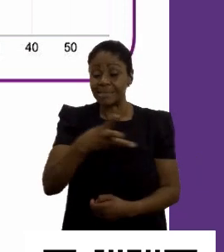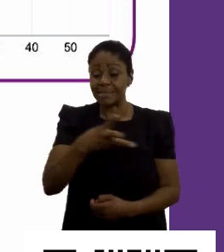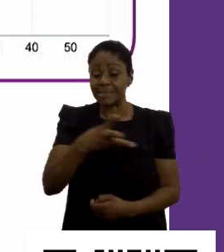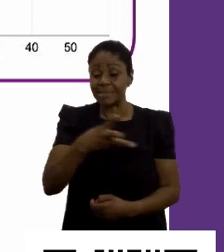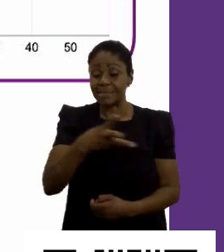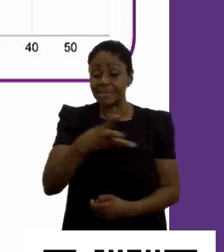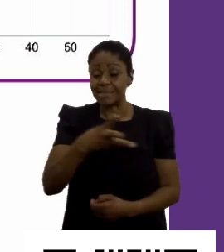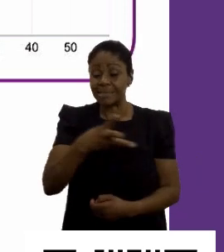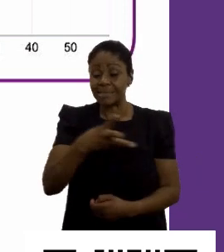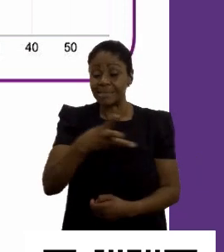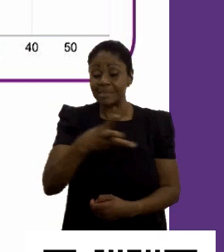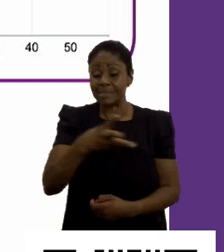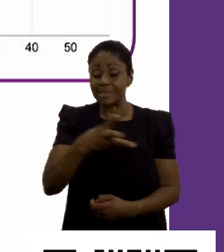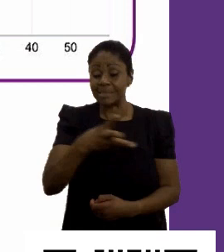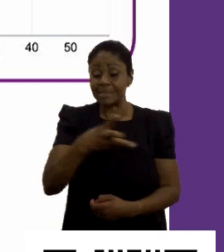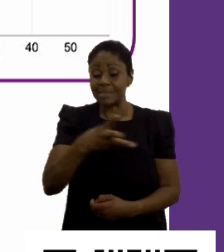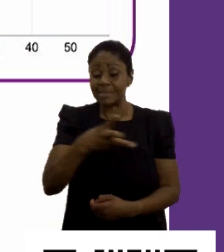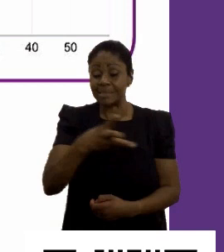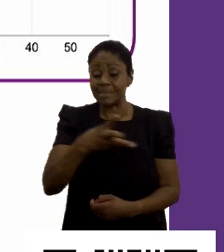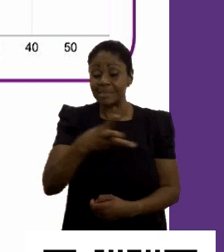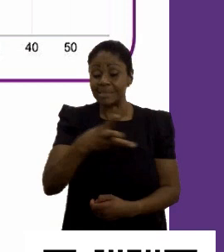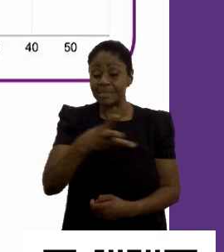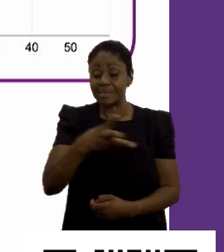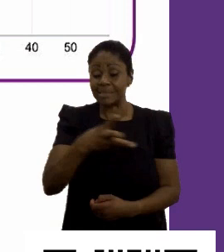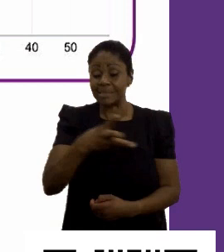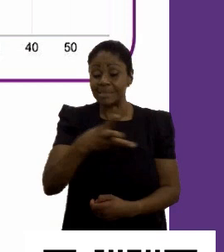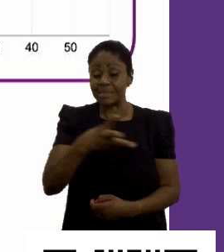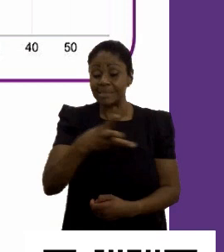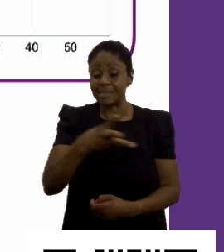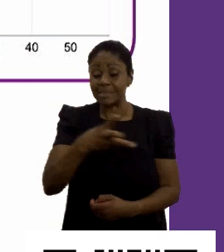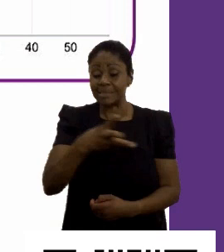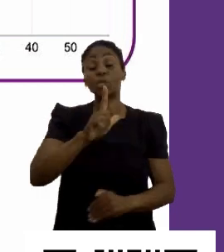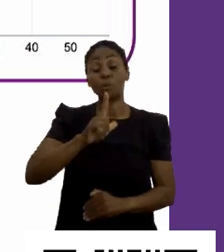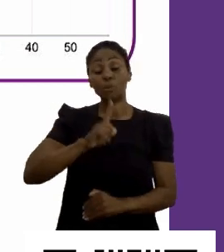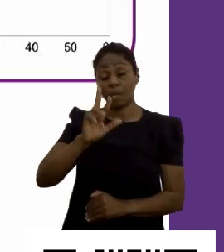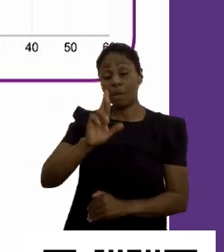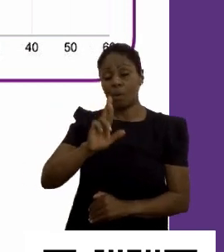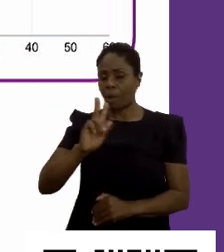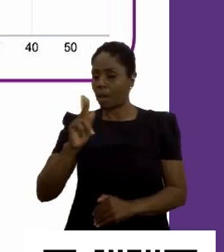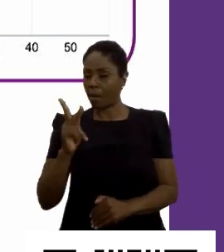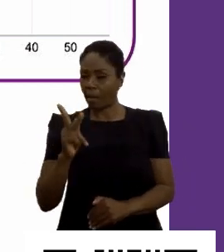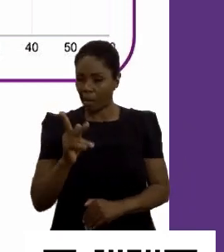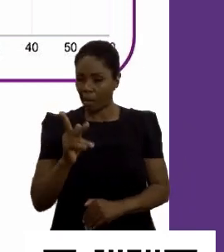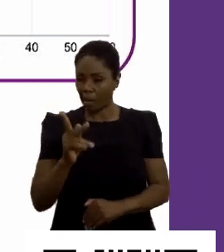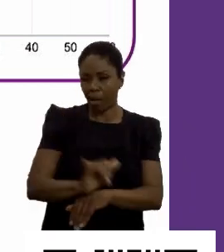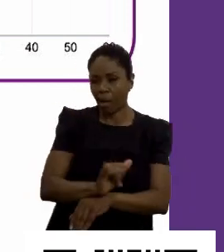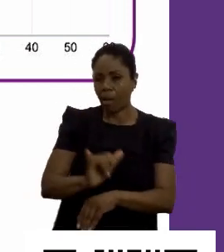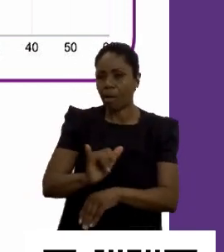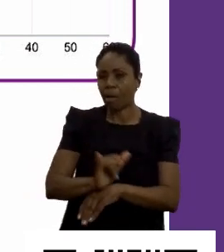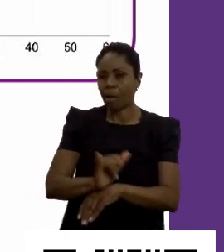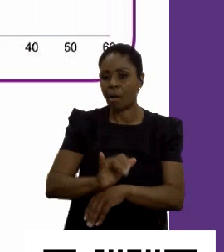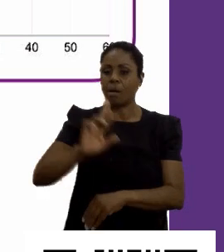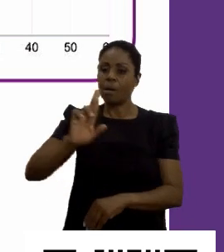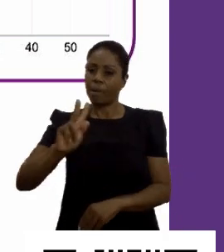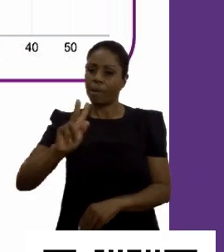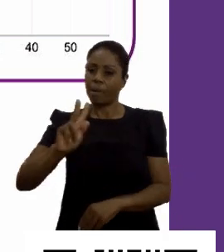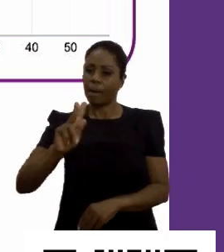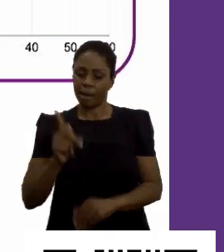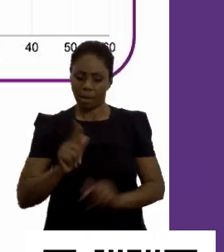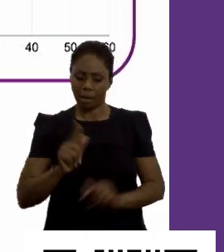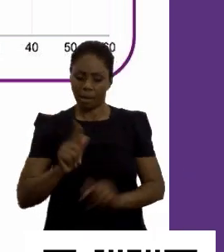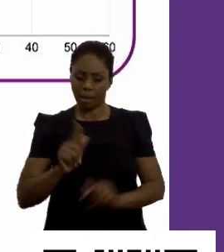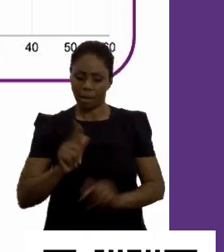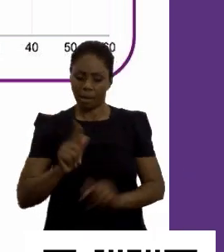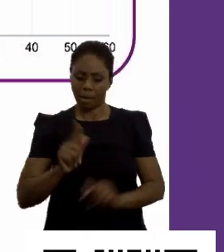com que as organizações cresçam, né? Então, ter um RH estratégico, ter um RH que se posiciona para um